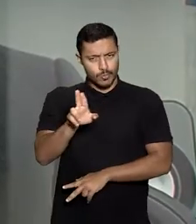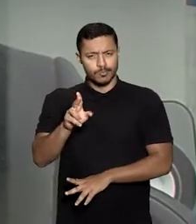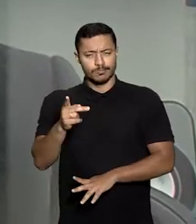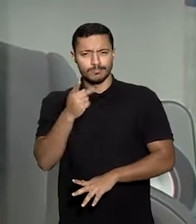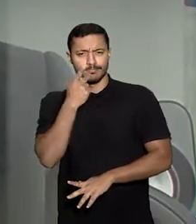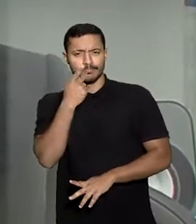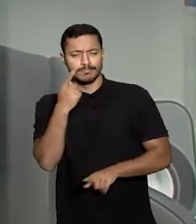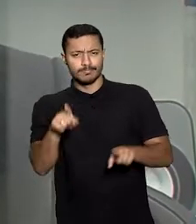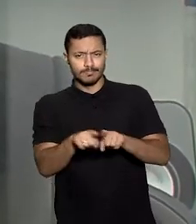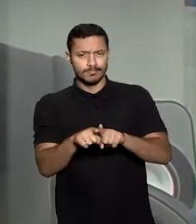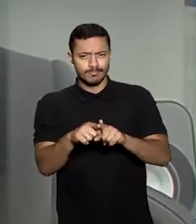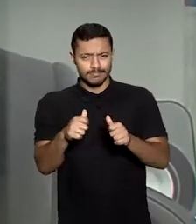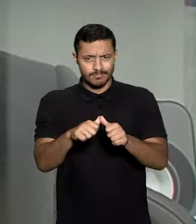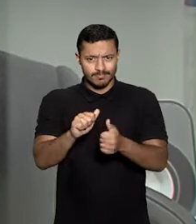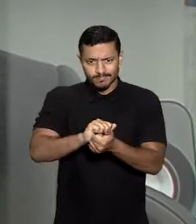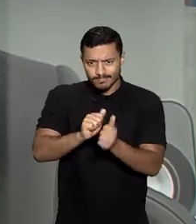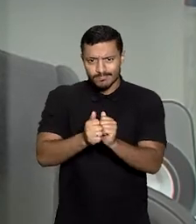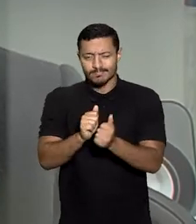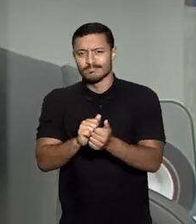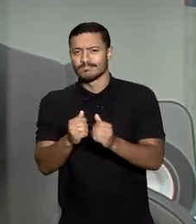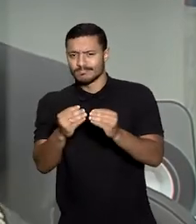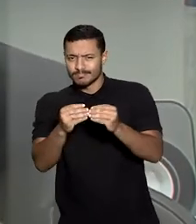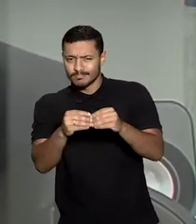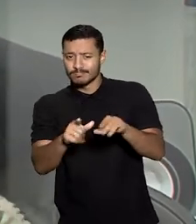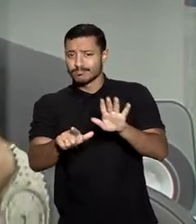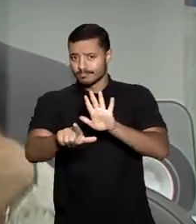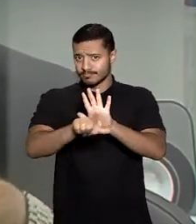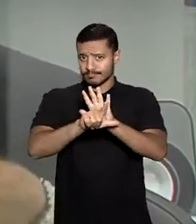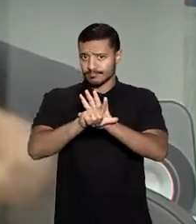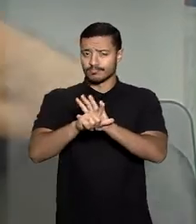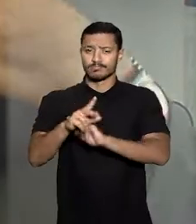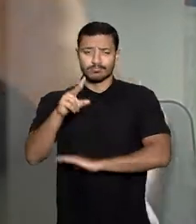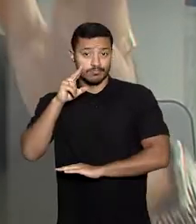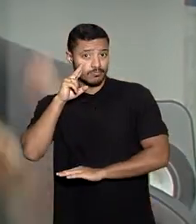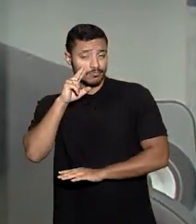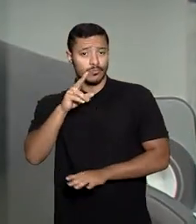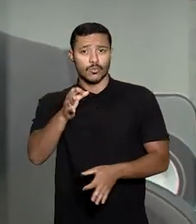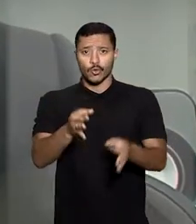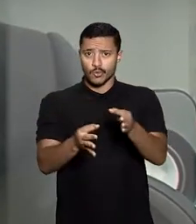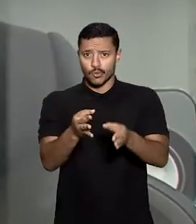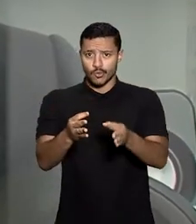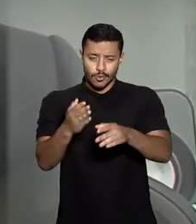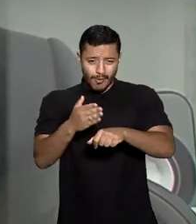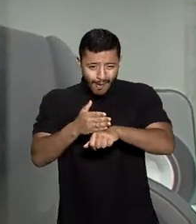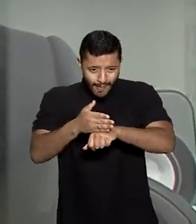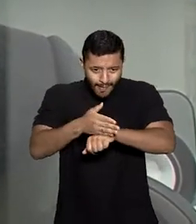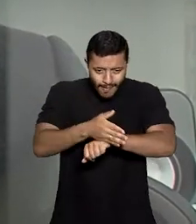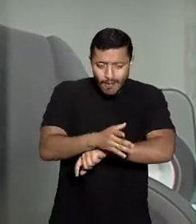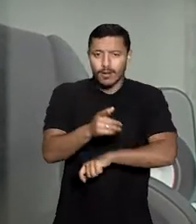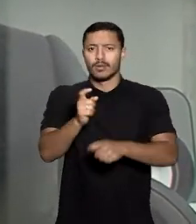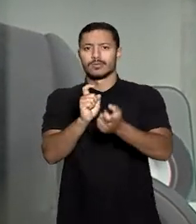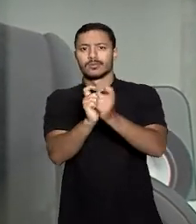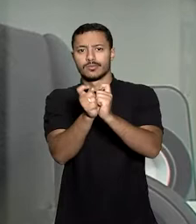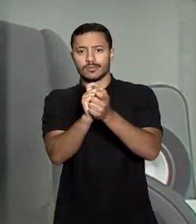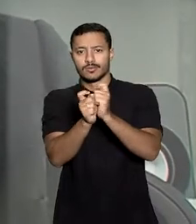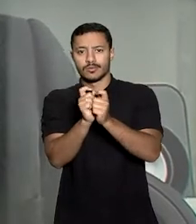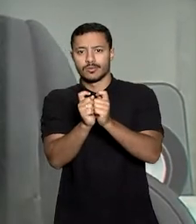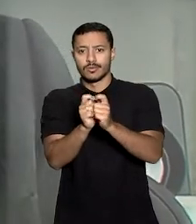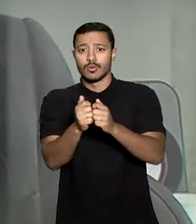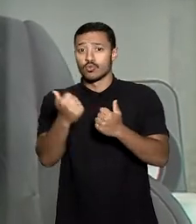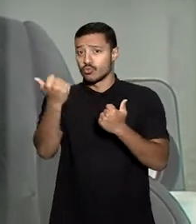que está configurada a lesão à ordem pública, tendo em vista que o judiciário, ao adentrar na esfera administrativa,